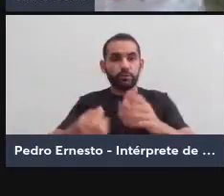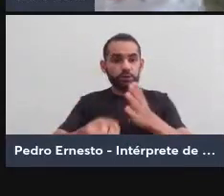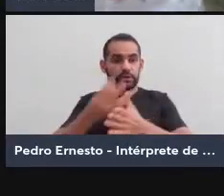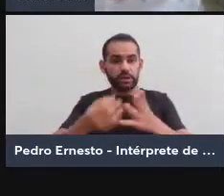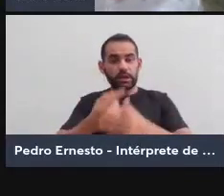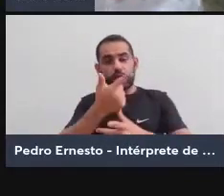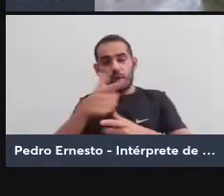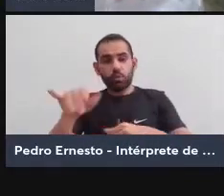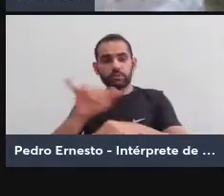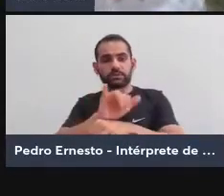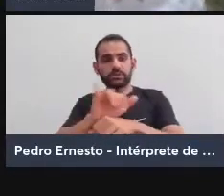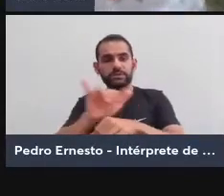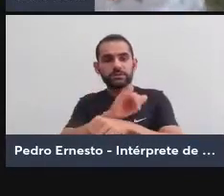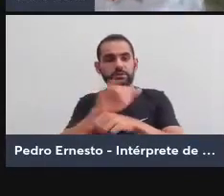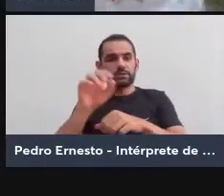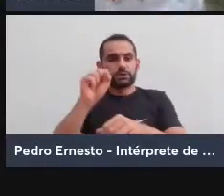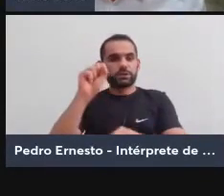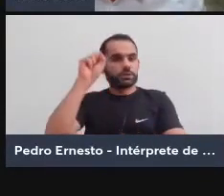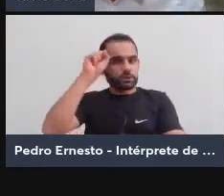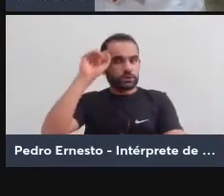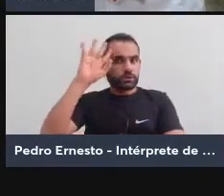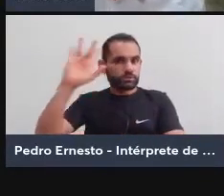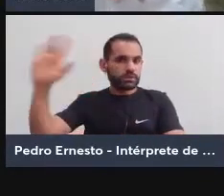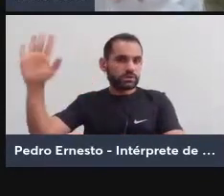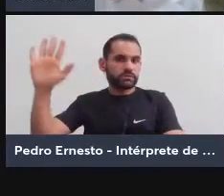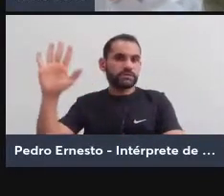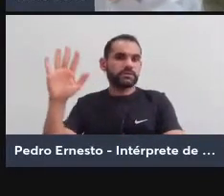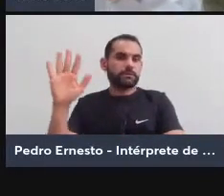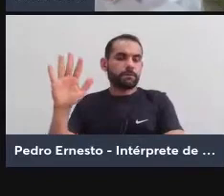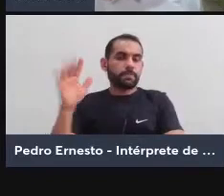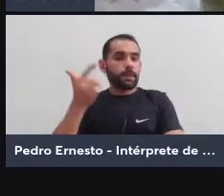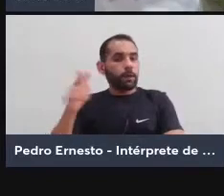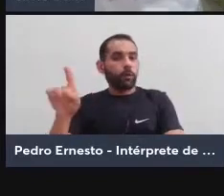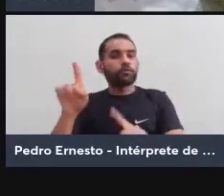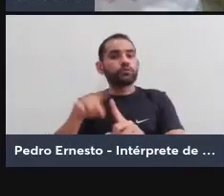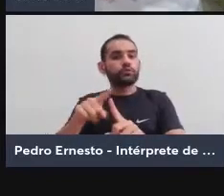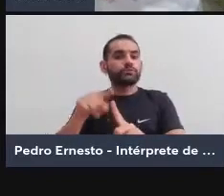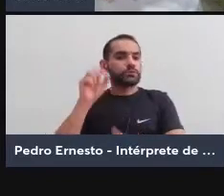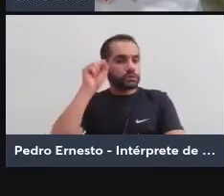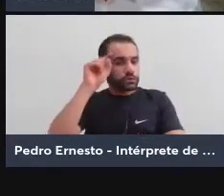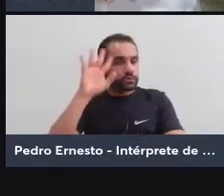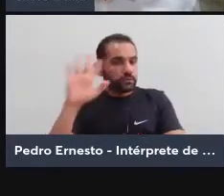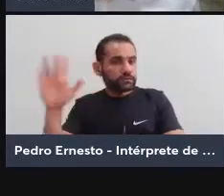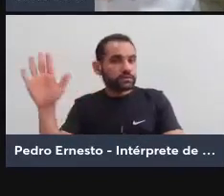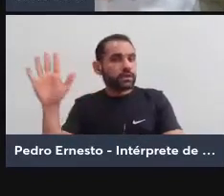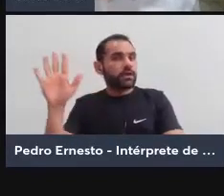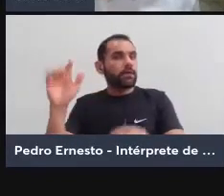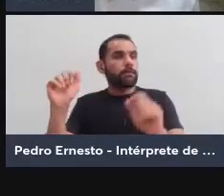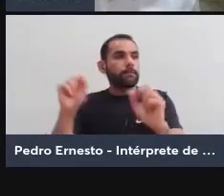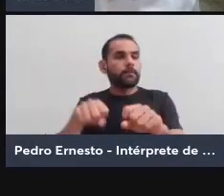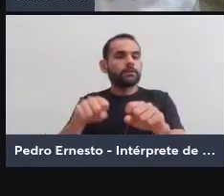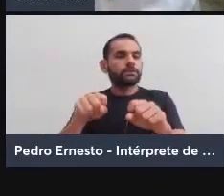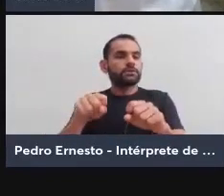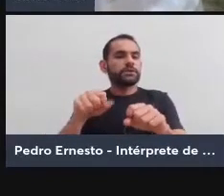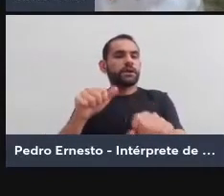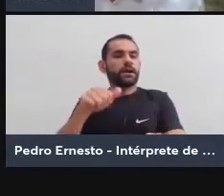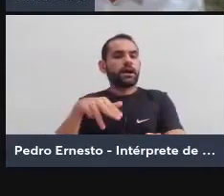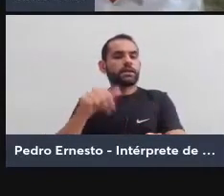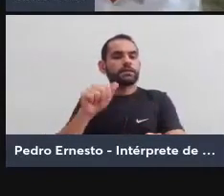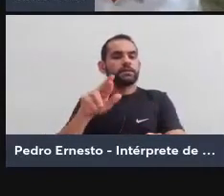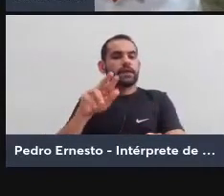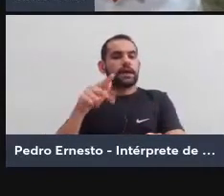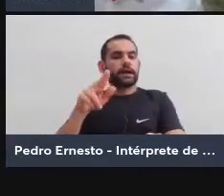formas de subjetivação, outras formas de subjetivação que passam por aquilo que os anarquistas chamam de